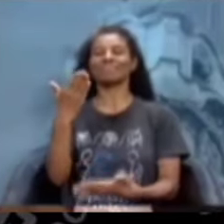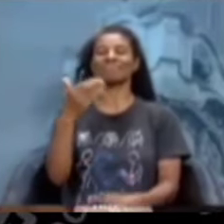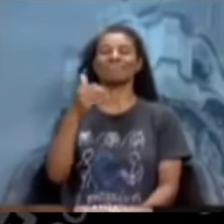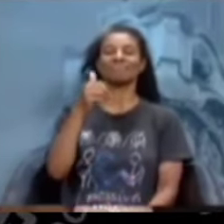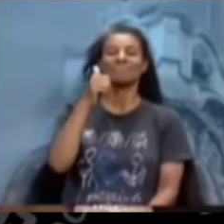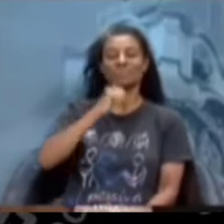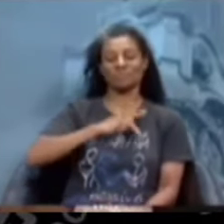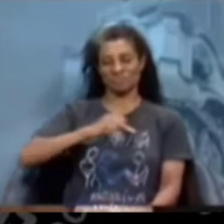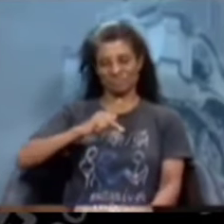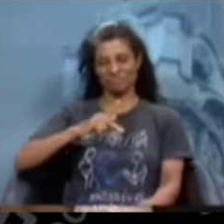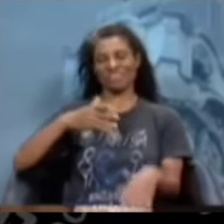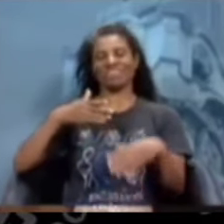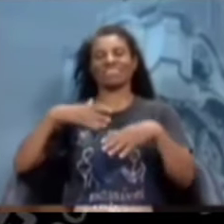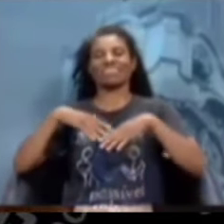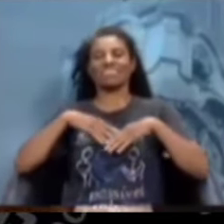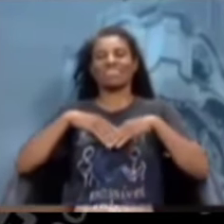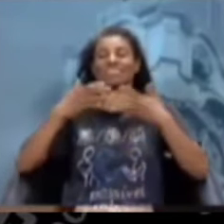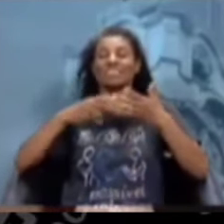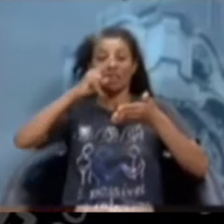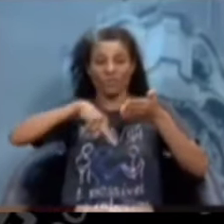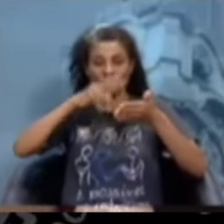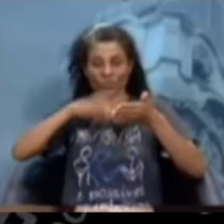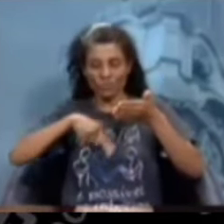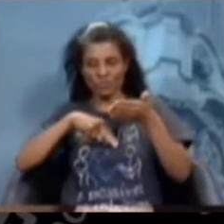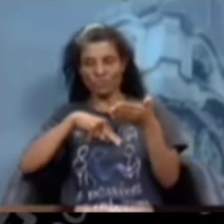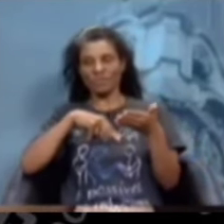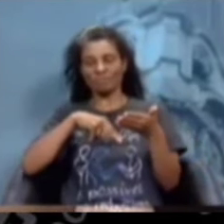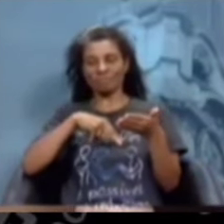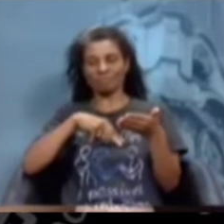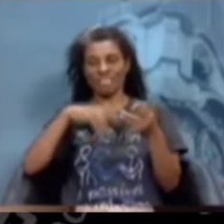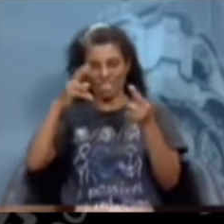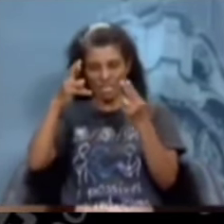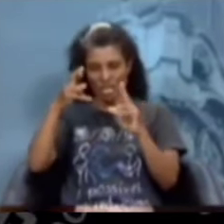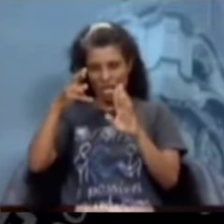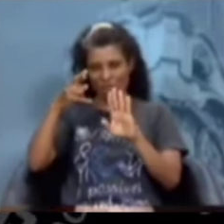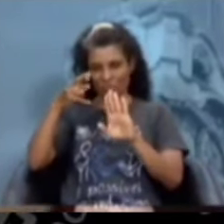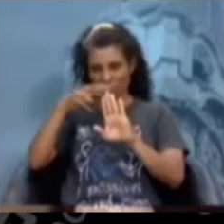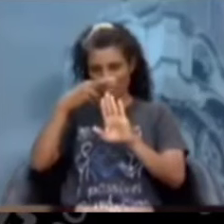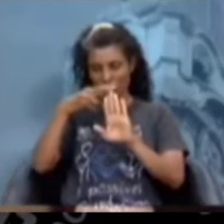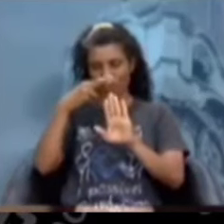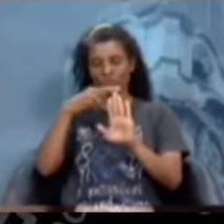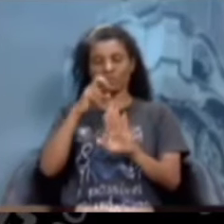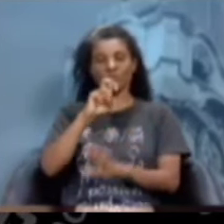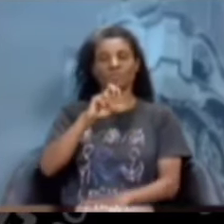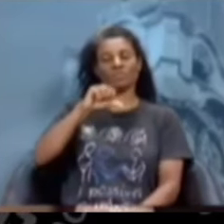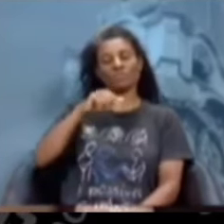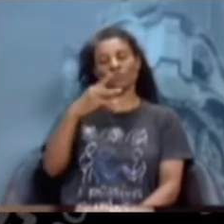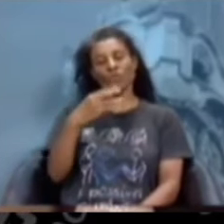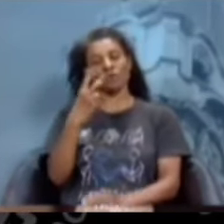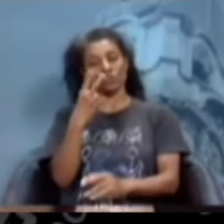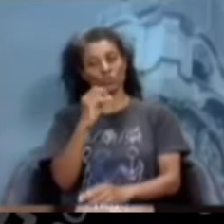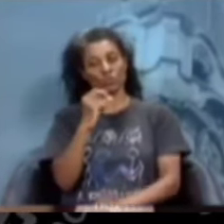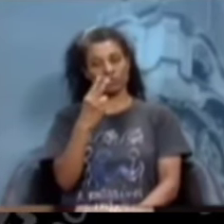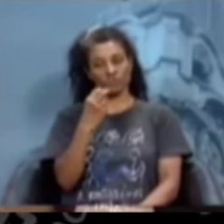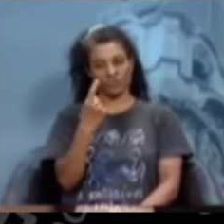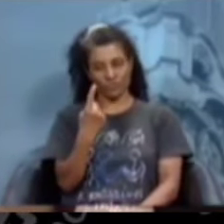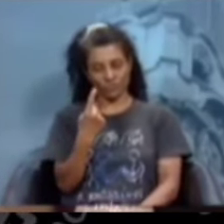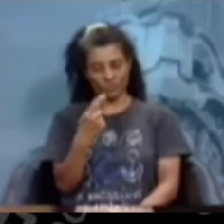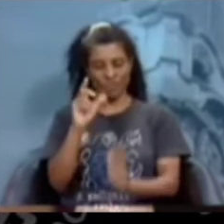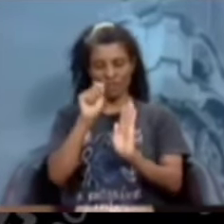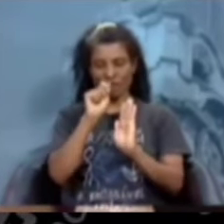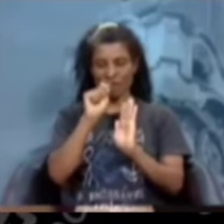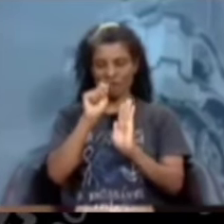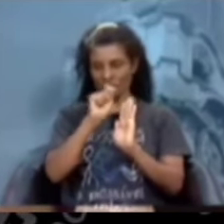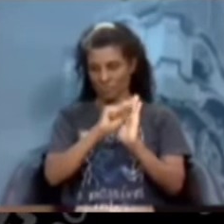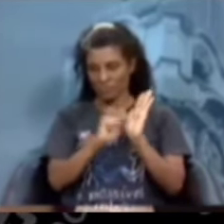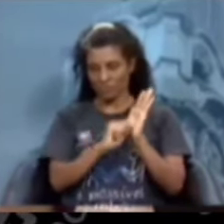Quero ler aqui a resolução de mesa número 574 de 2021, artigo 6º,